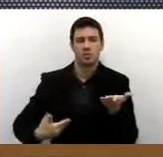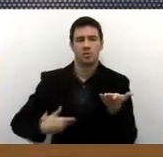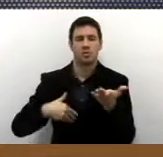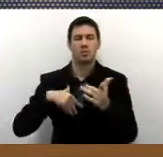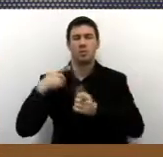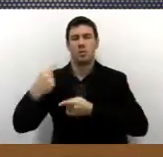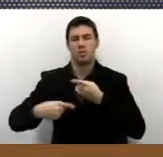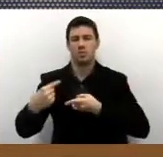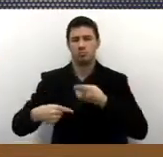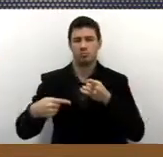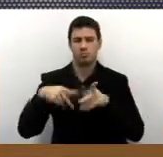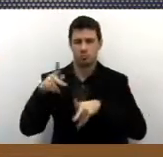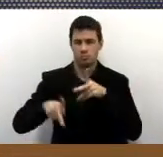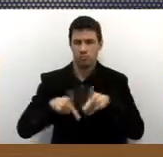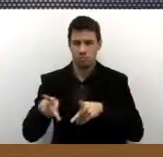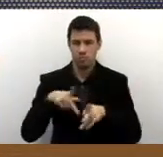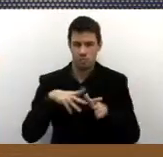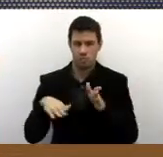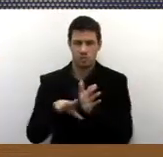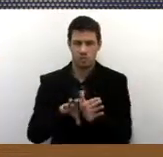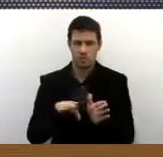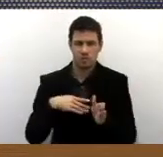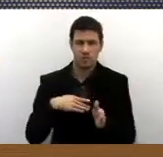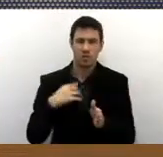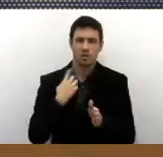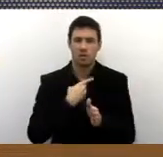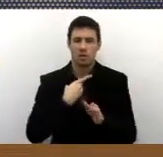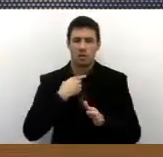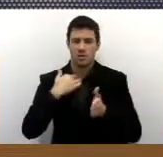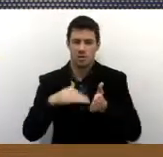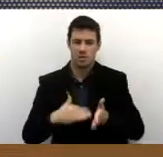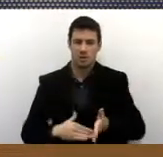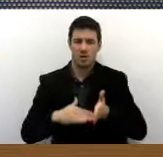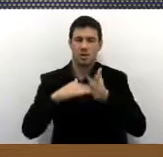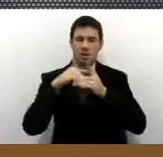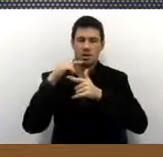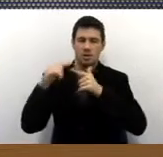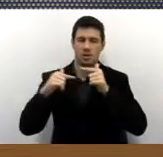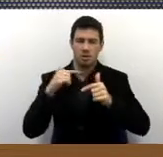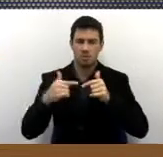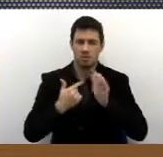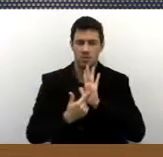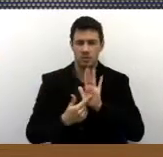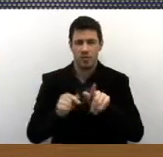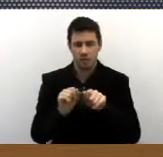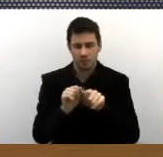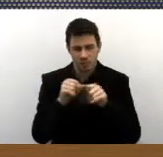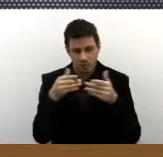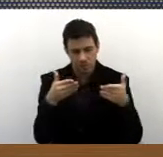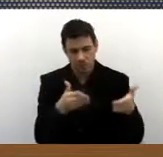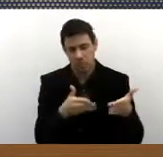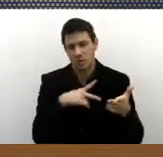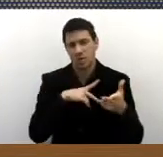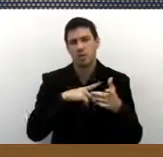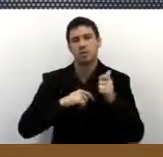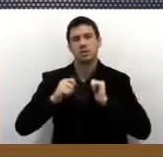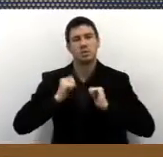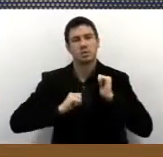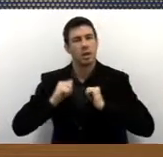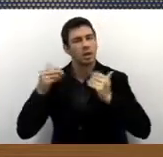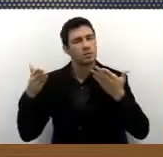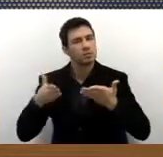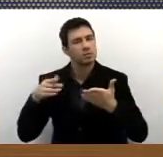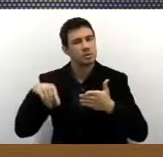públicas de emprego que vem gerando. E nós, a Secretaria do Trabalho, fazemos isso. A expectativa para o ano que vem não